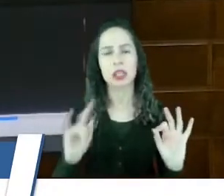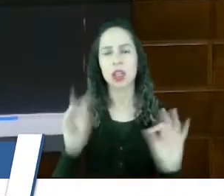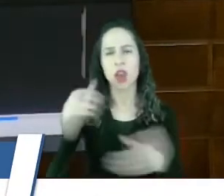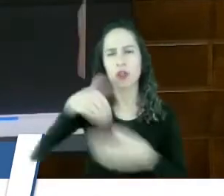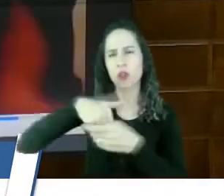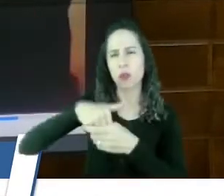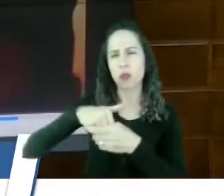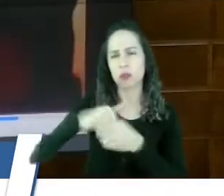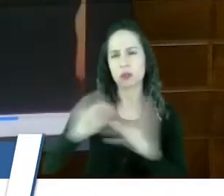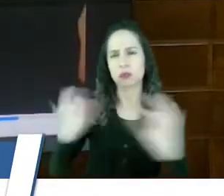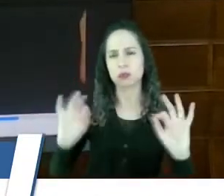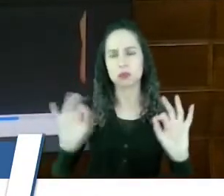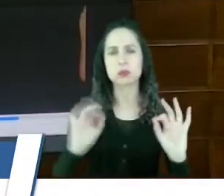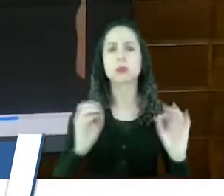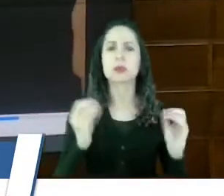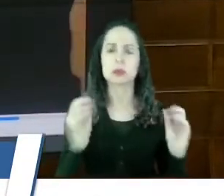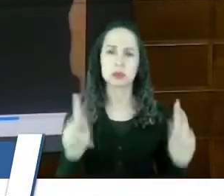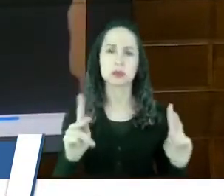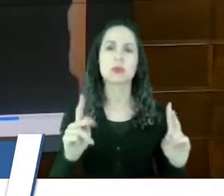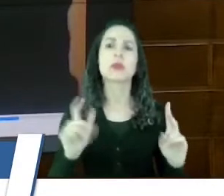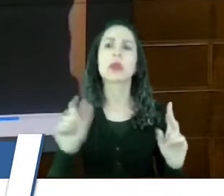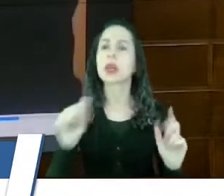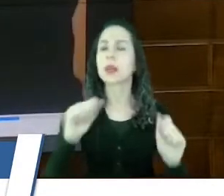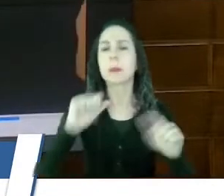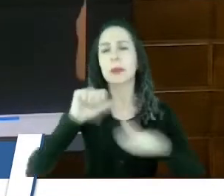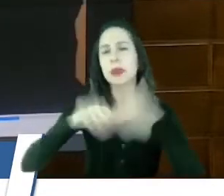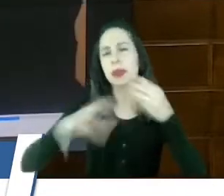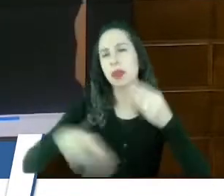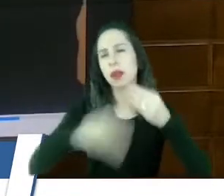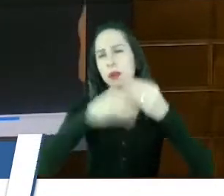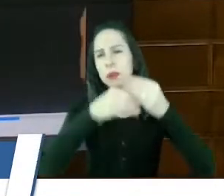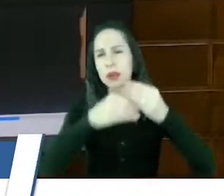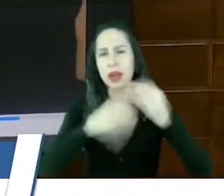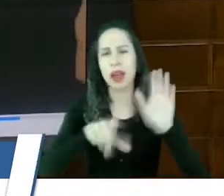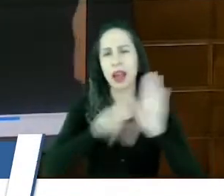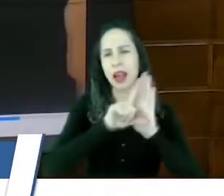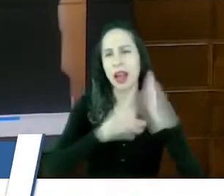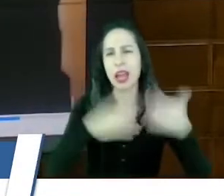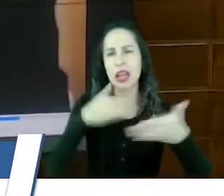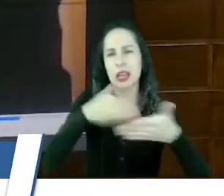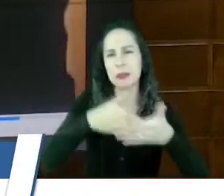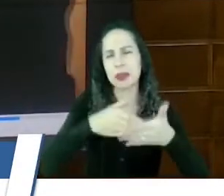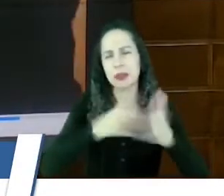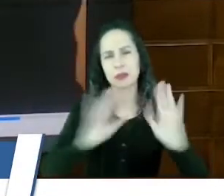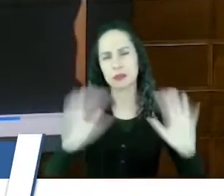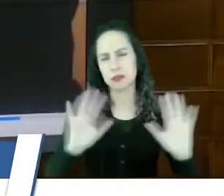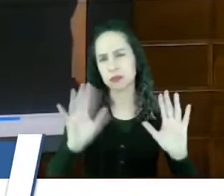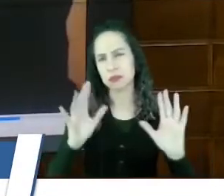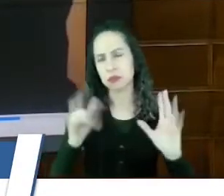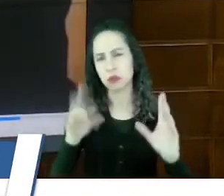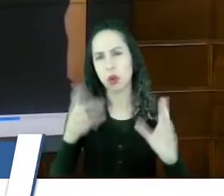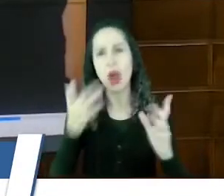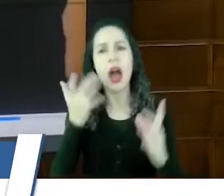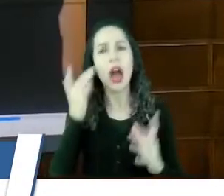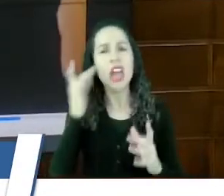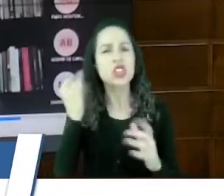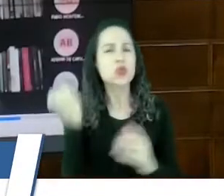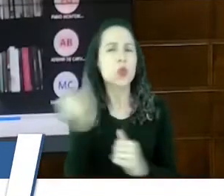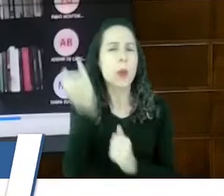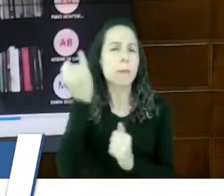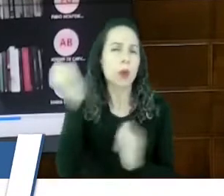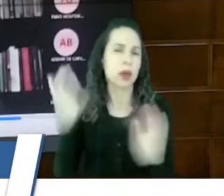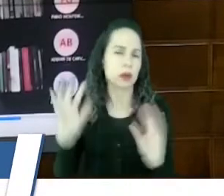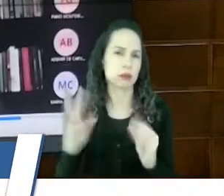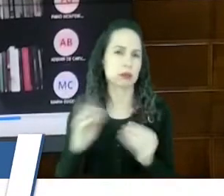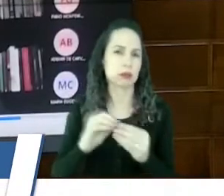afirmação de que há mudança da lei, criaria obstáculo, a lei de autoridade. Perfeito, perfeito. Acho que isso aí não seria pertinente. Perfeito.